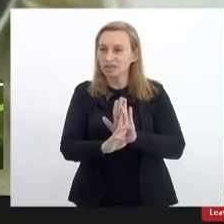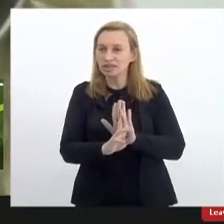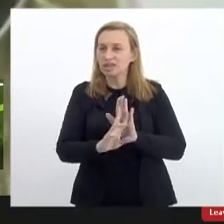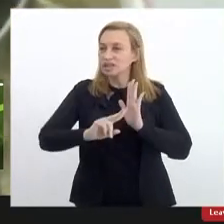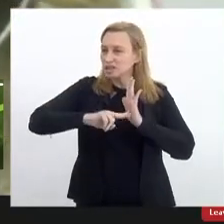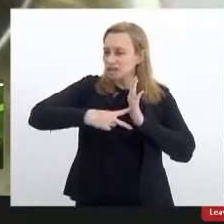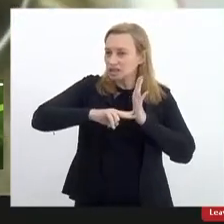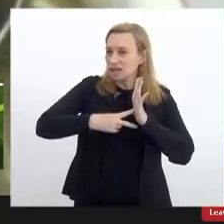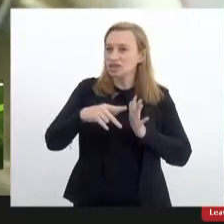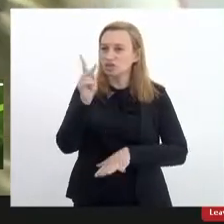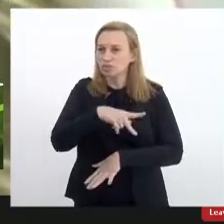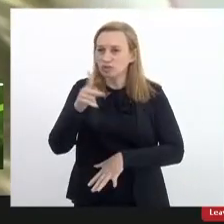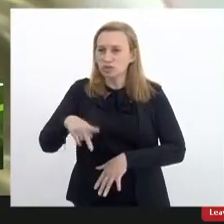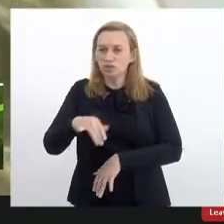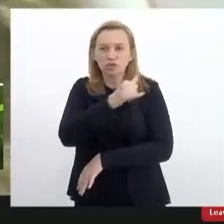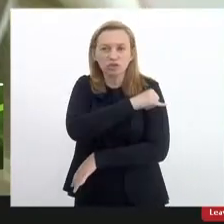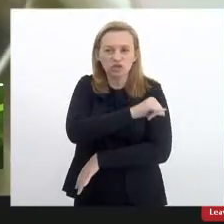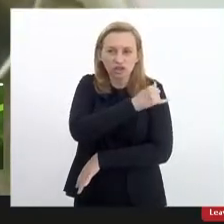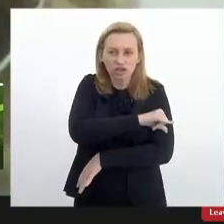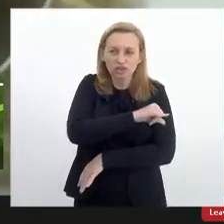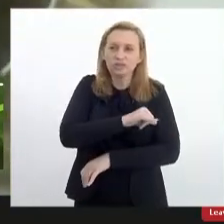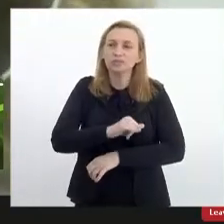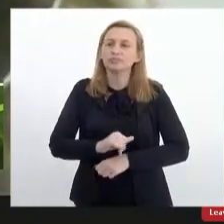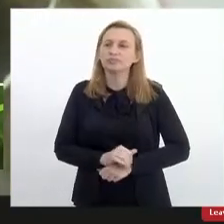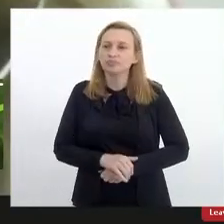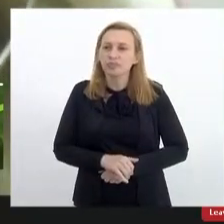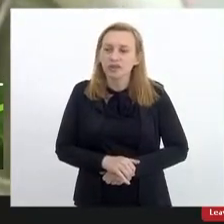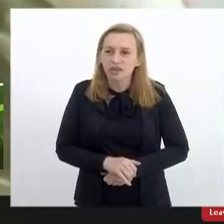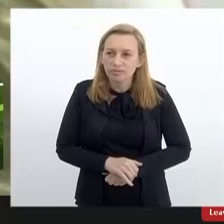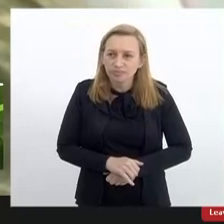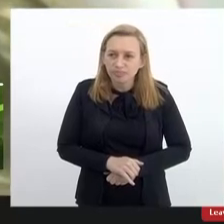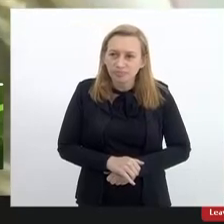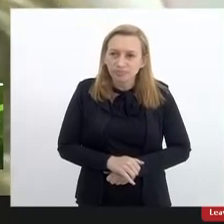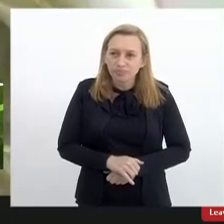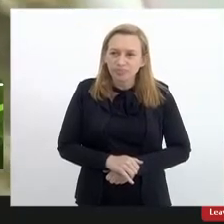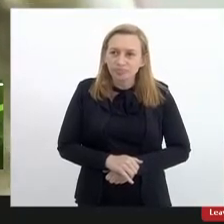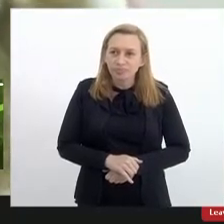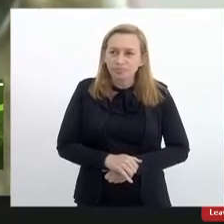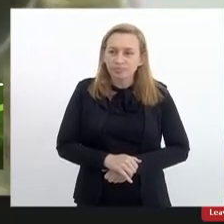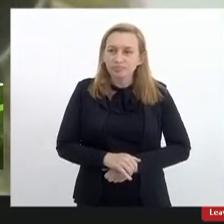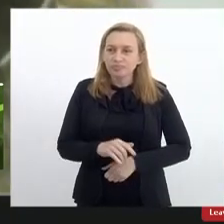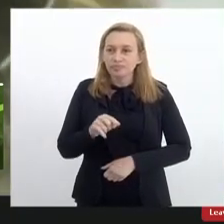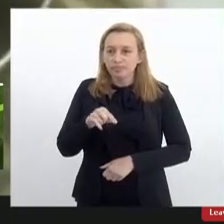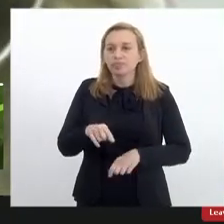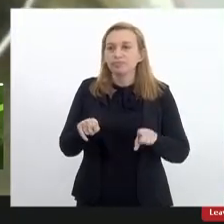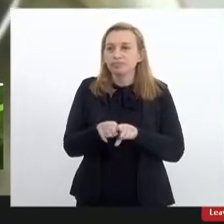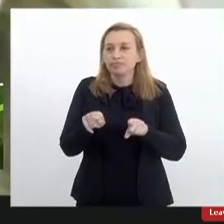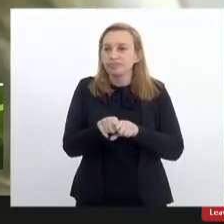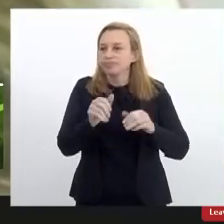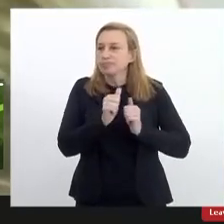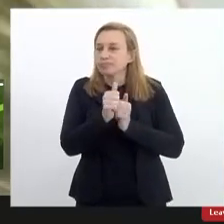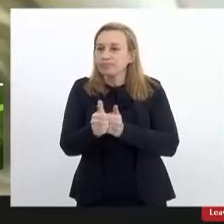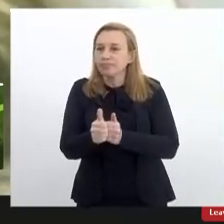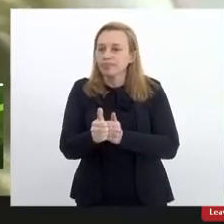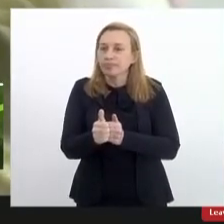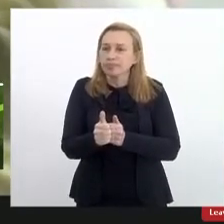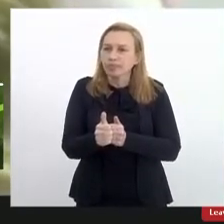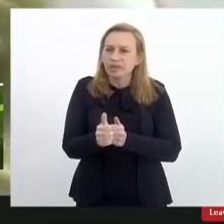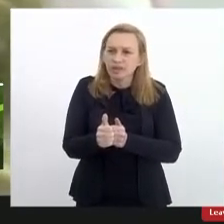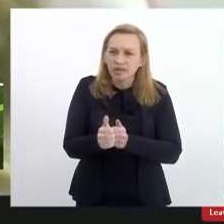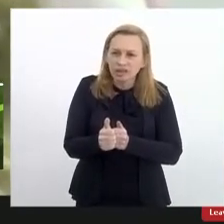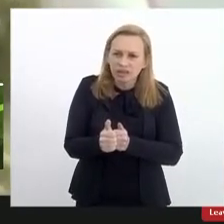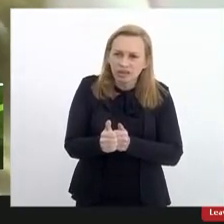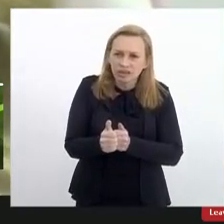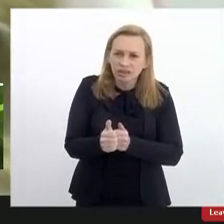Sindicato dos Professores do Rio de Janeiro e região, CIPRO Rio, né? Estava aqui também acompanhada da minha amiga e também